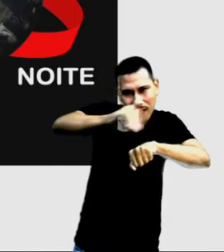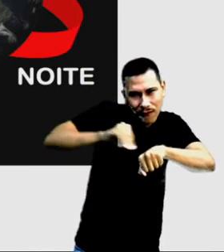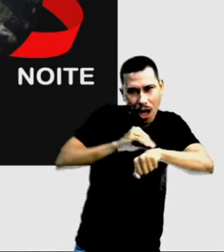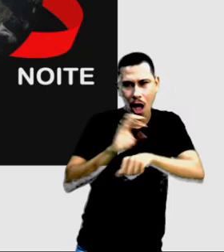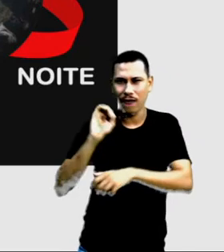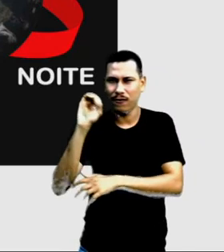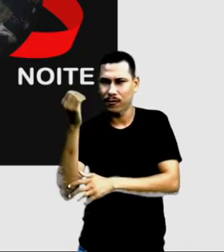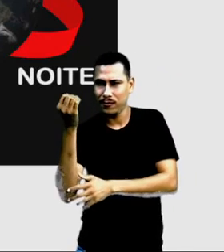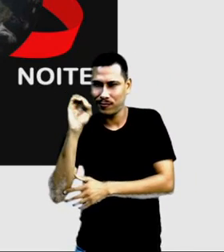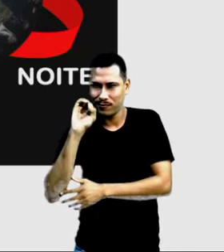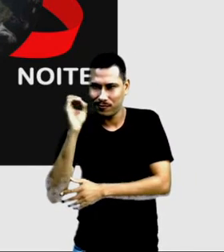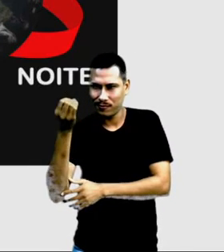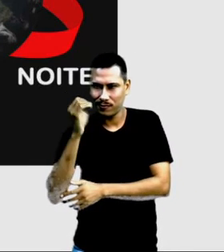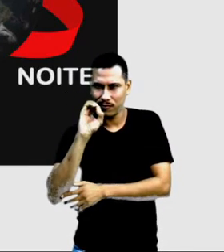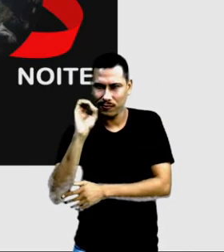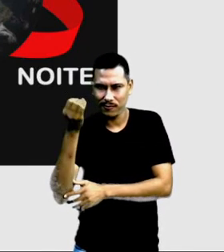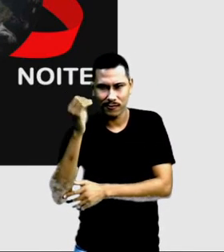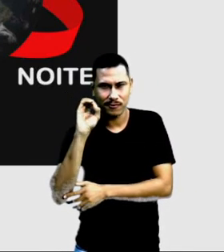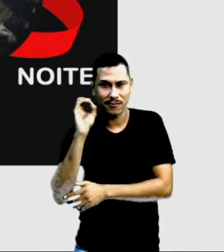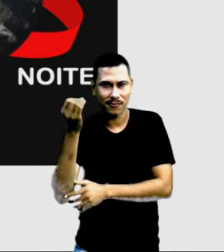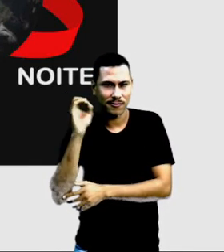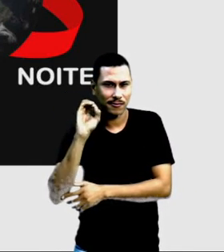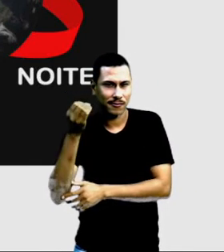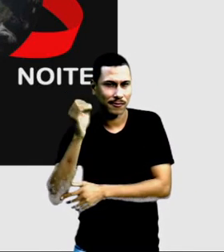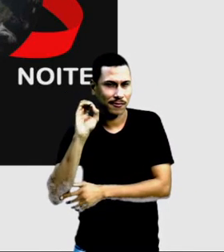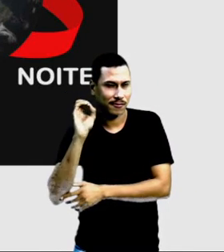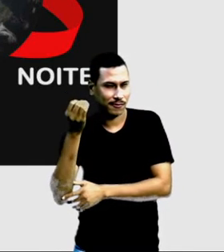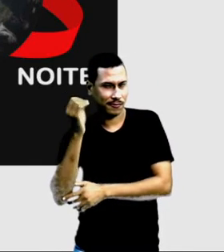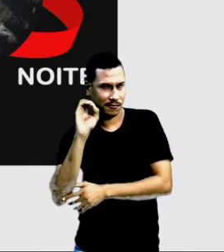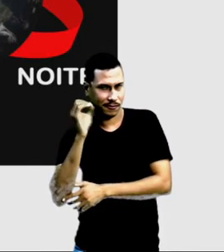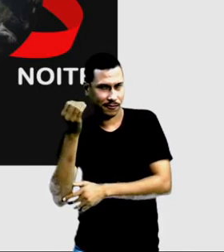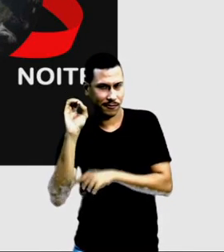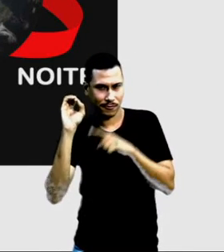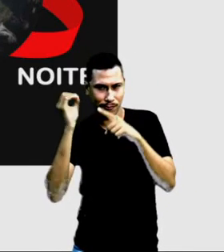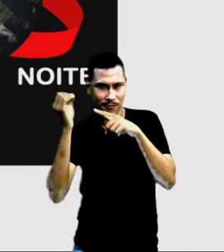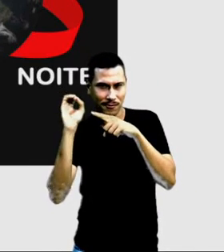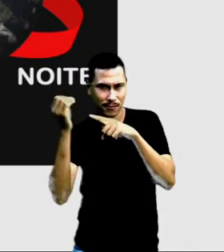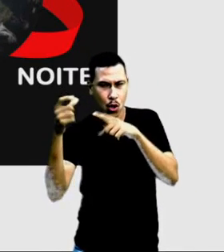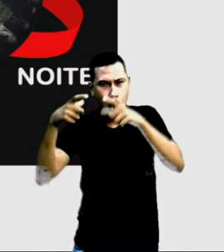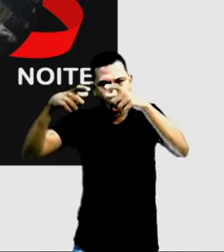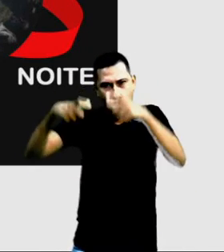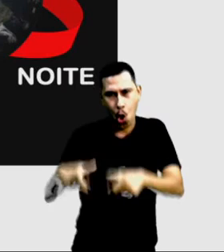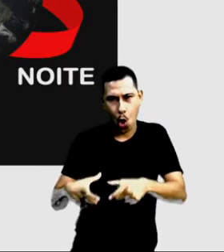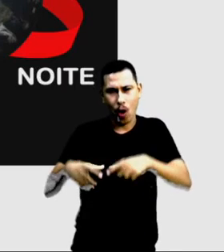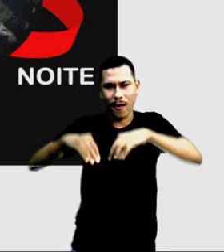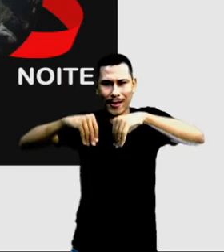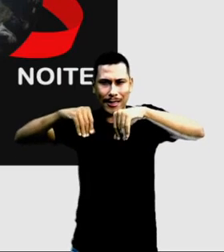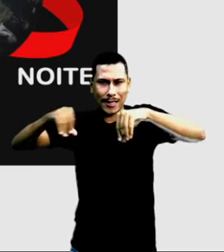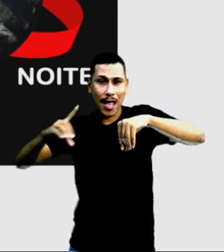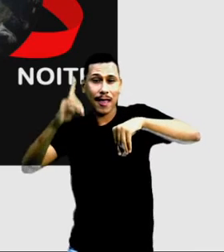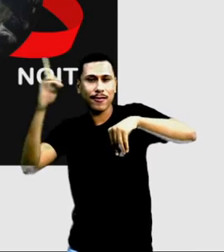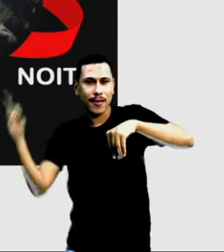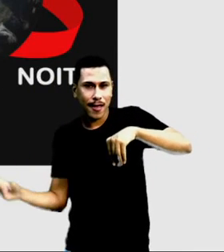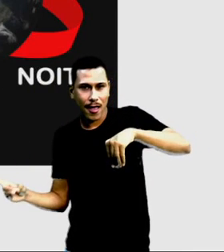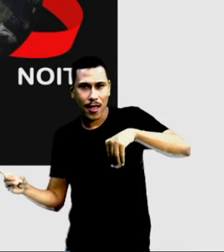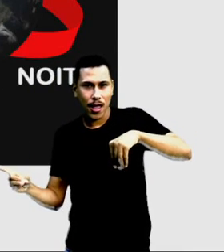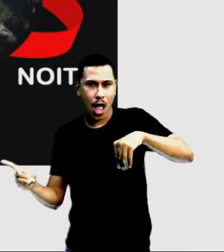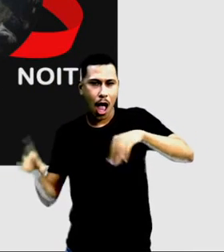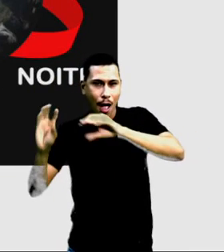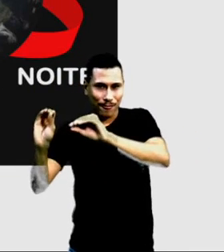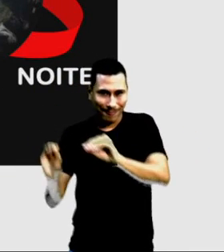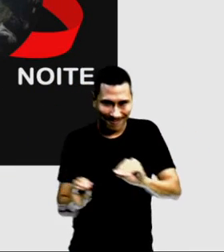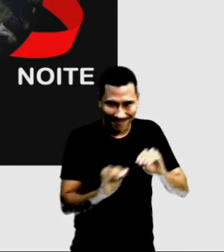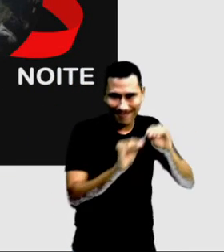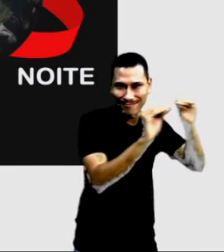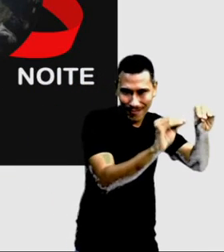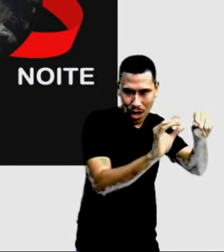faz com que em uma determinada parte da Terra está de dia e em